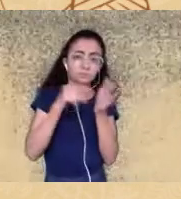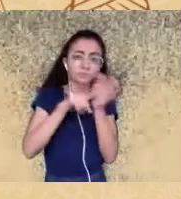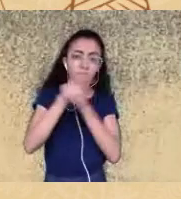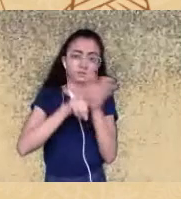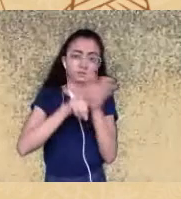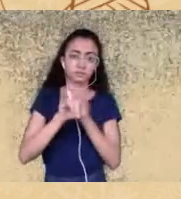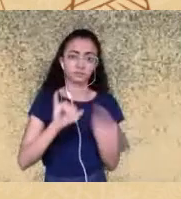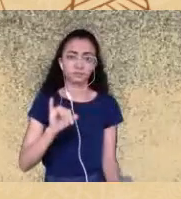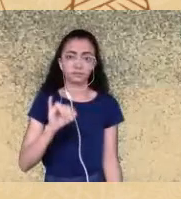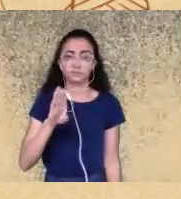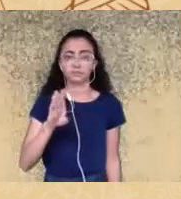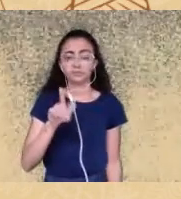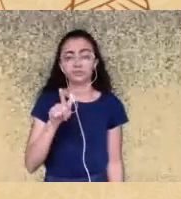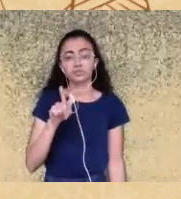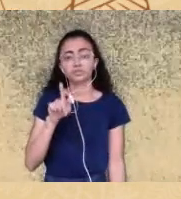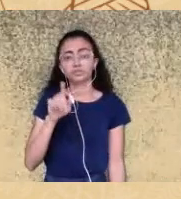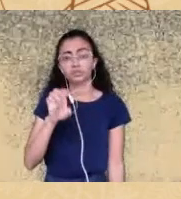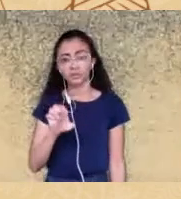população